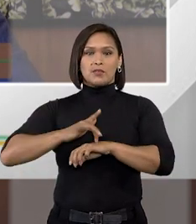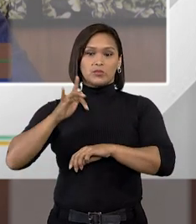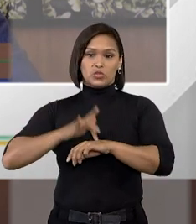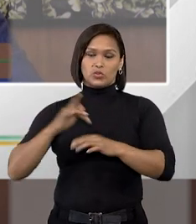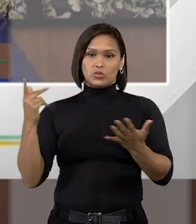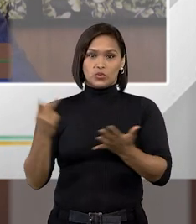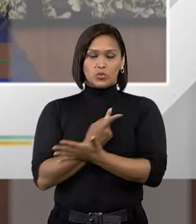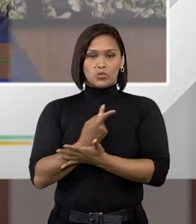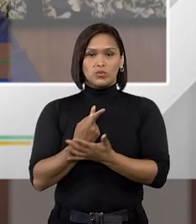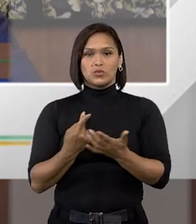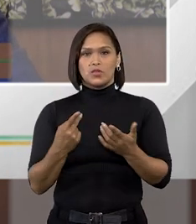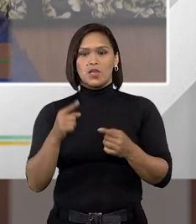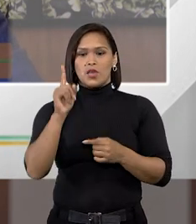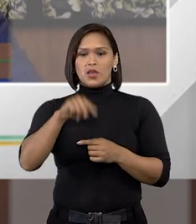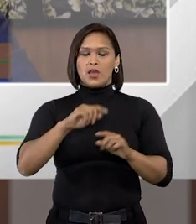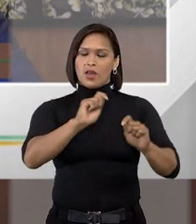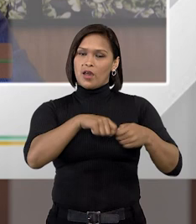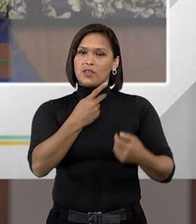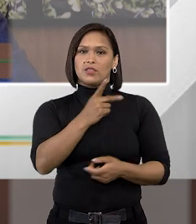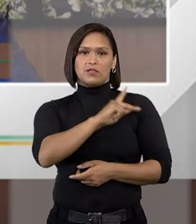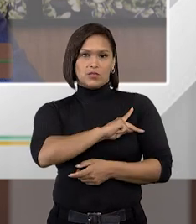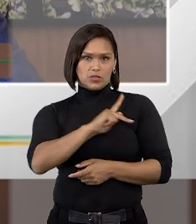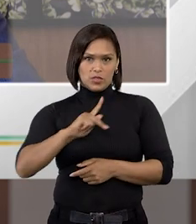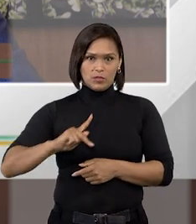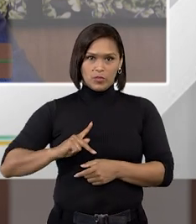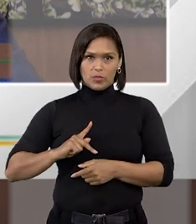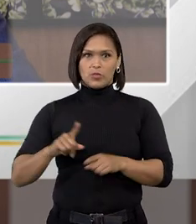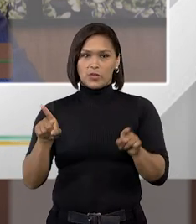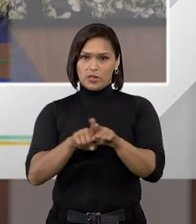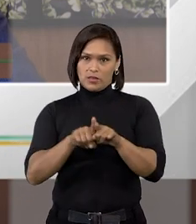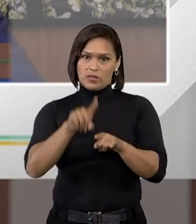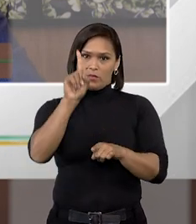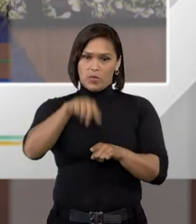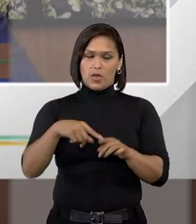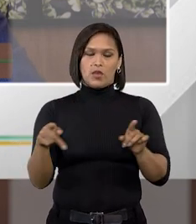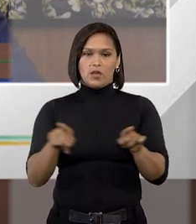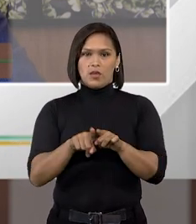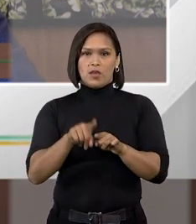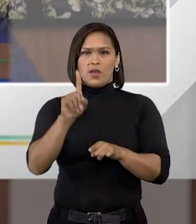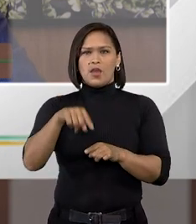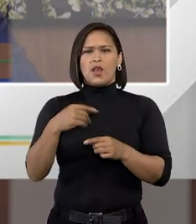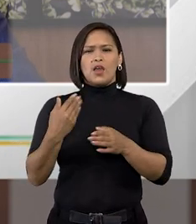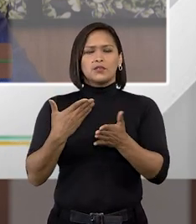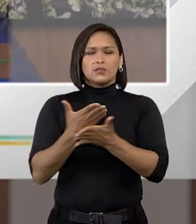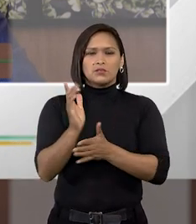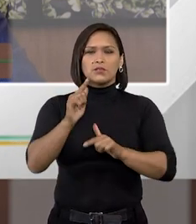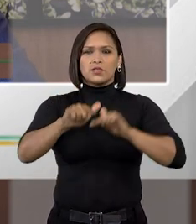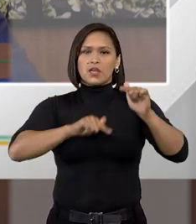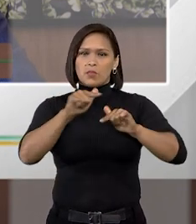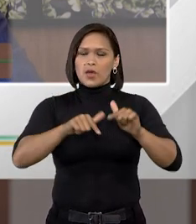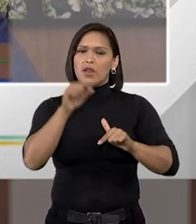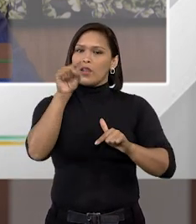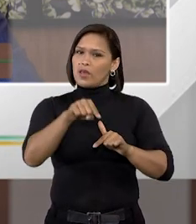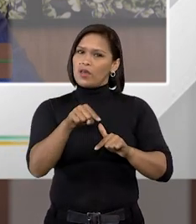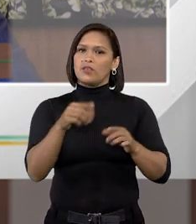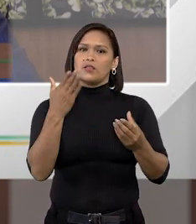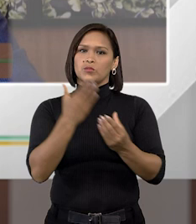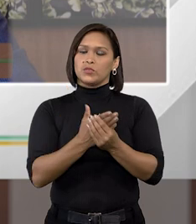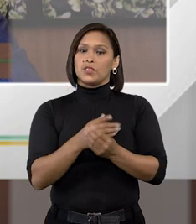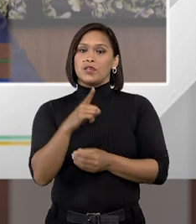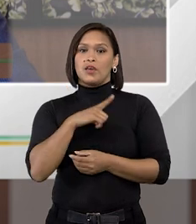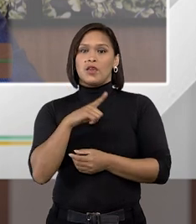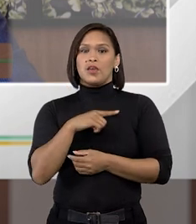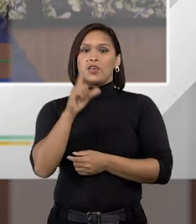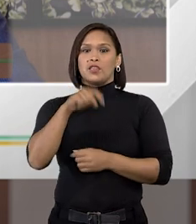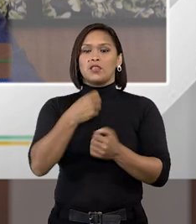o que levou a defensoria novamente a defensoria pública a atuar nesse caso e obter